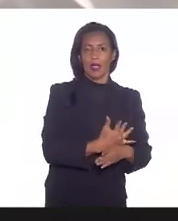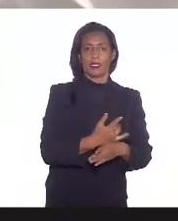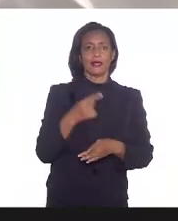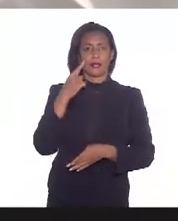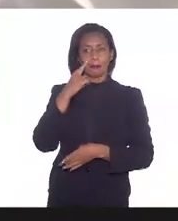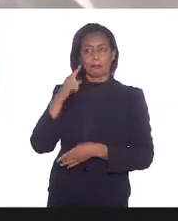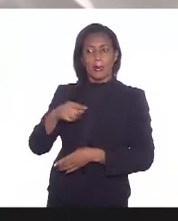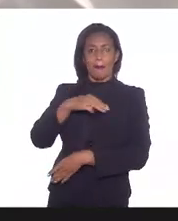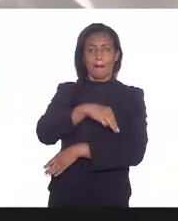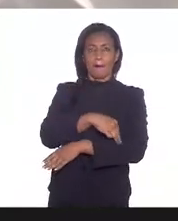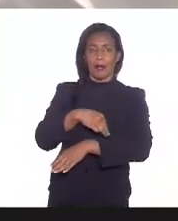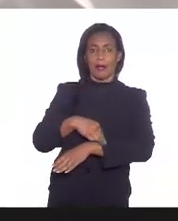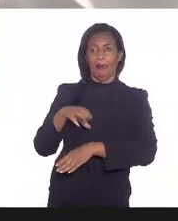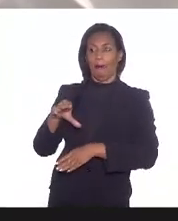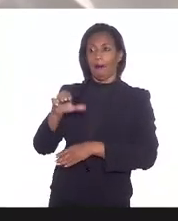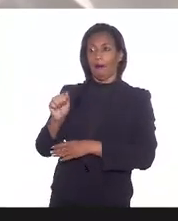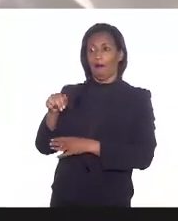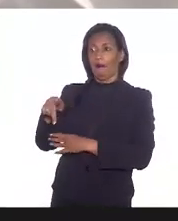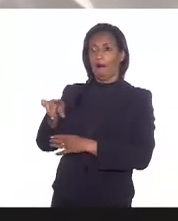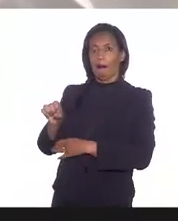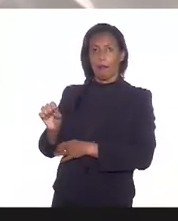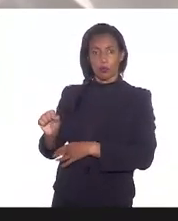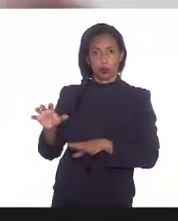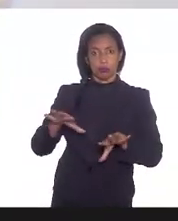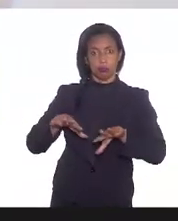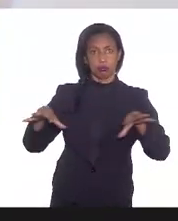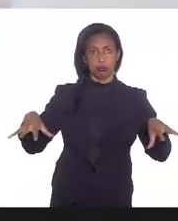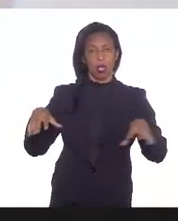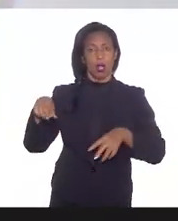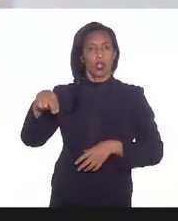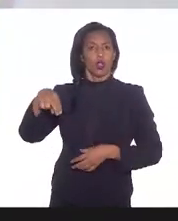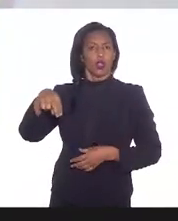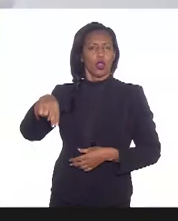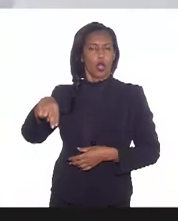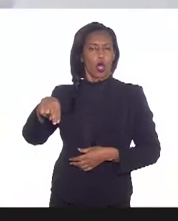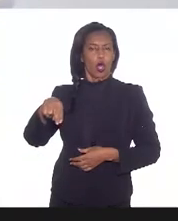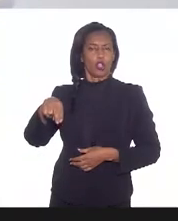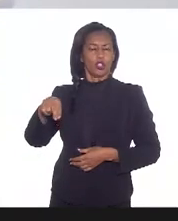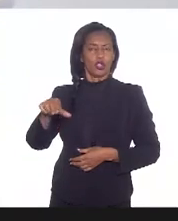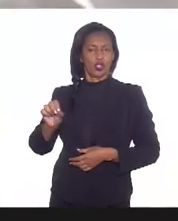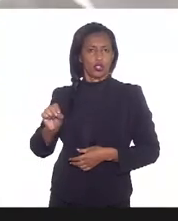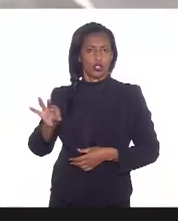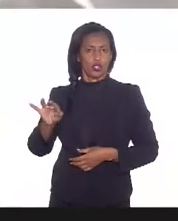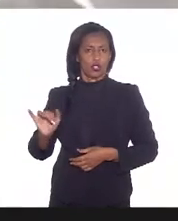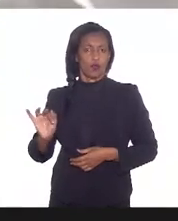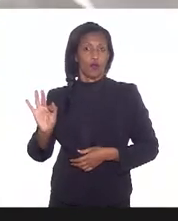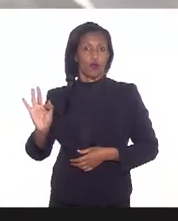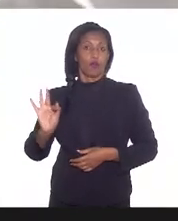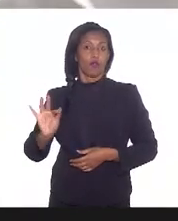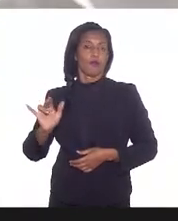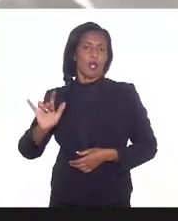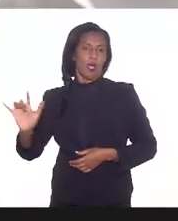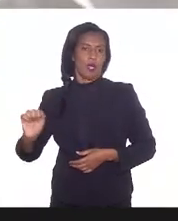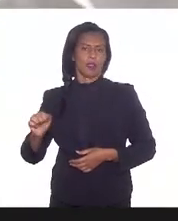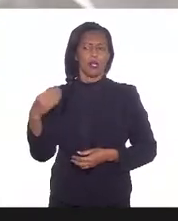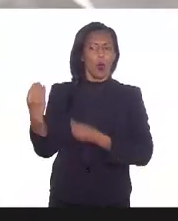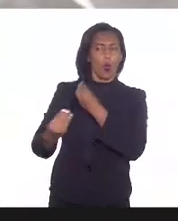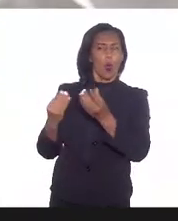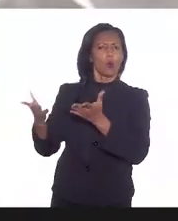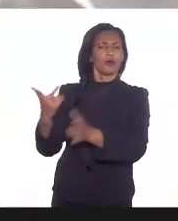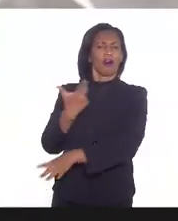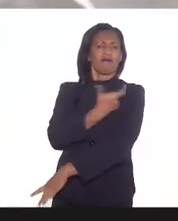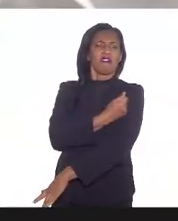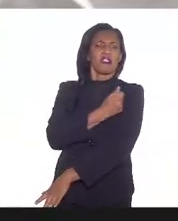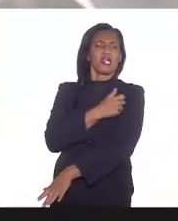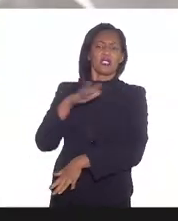sobretudo, Macaé e Campos, que essa é uma solicitação do Norte Fluminense, como se tem notícia como anda a vacinação